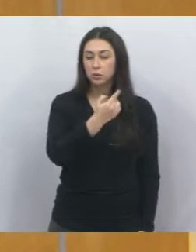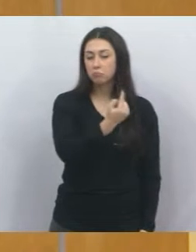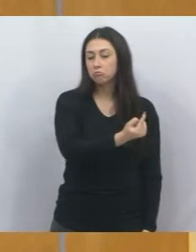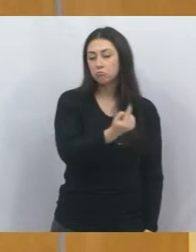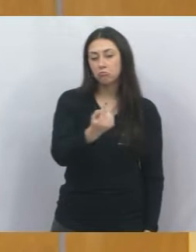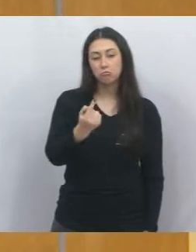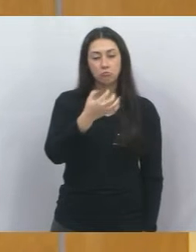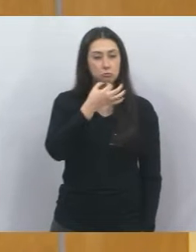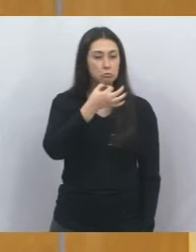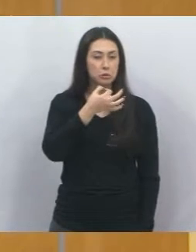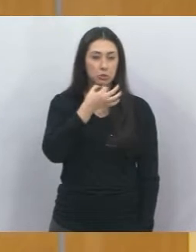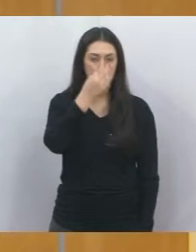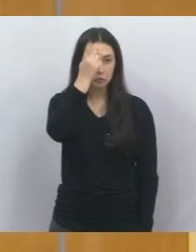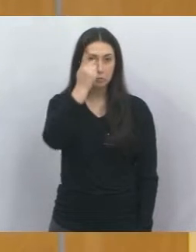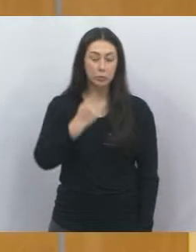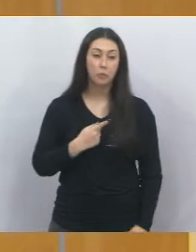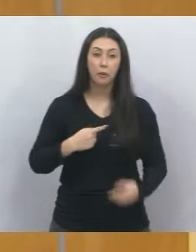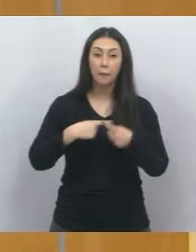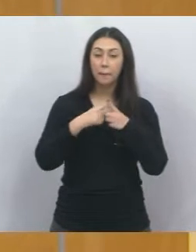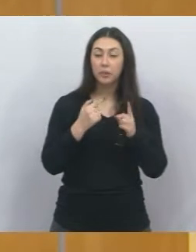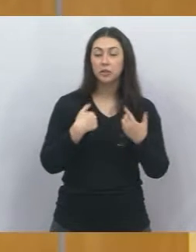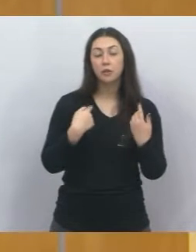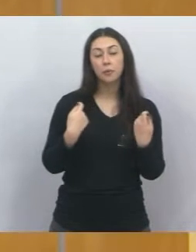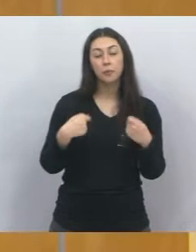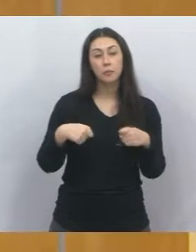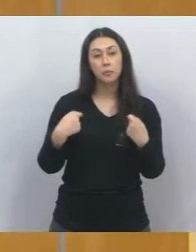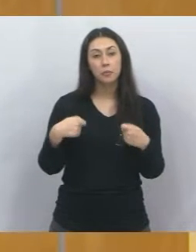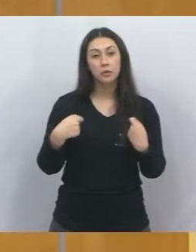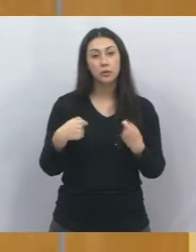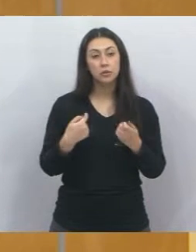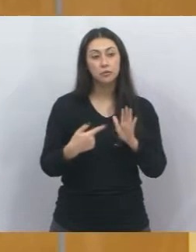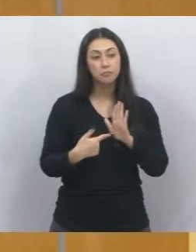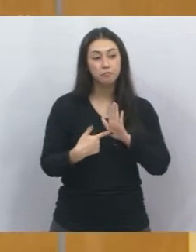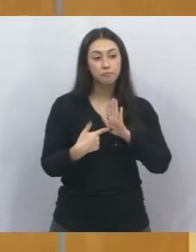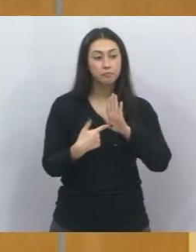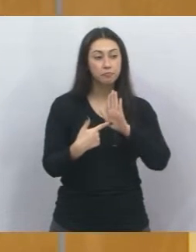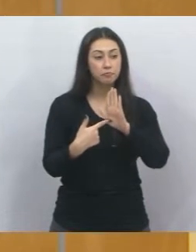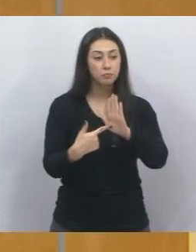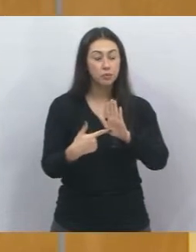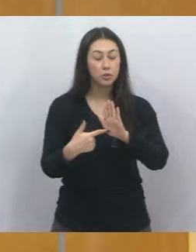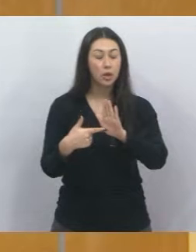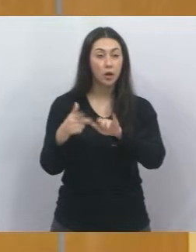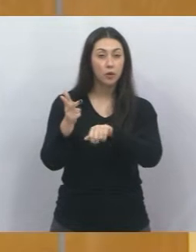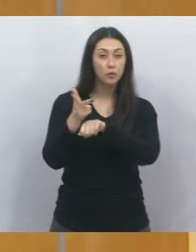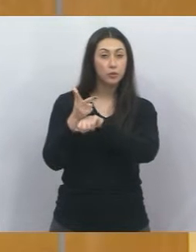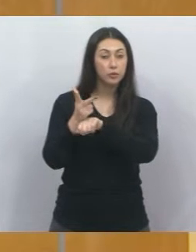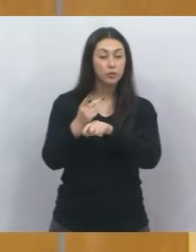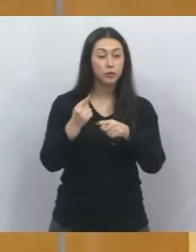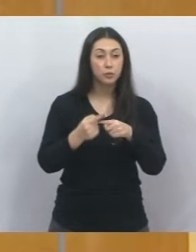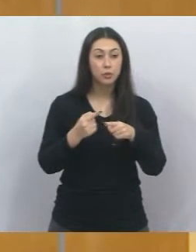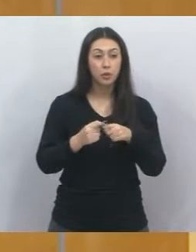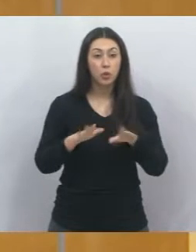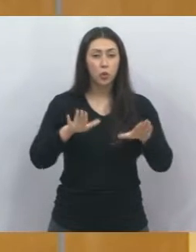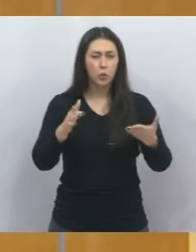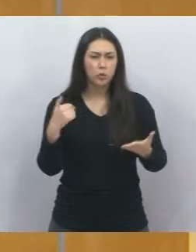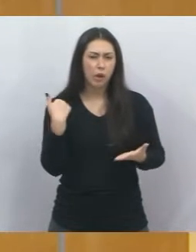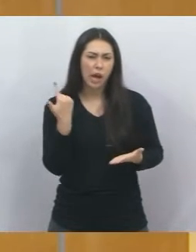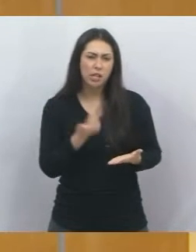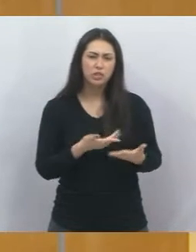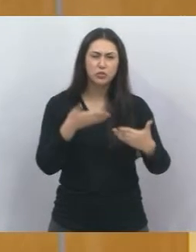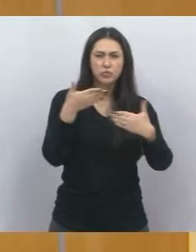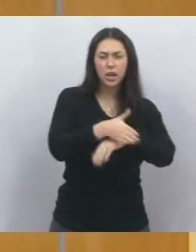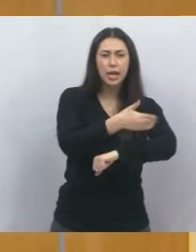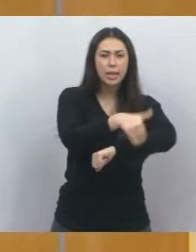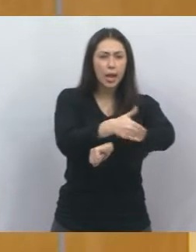um tem a sua. Mas eu não podia deixar de passar esse vídeo, porque quando estamos na rua pedindo